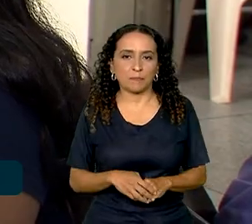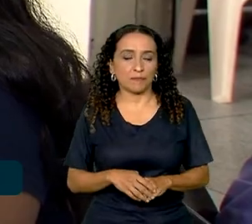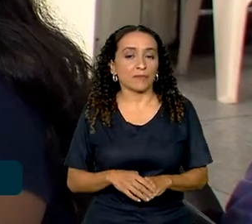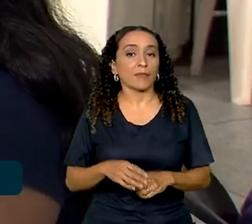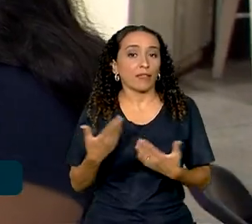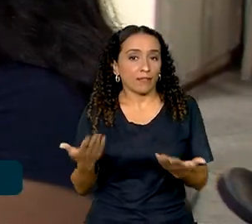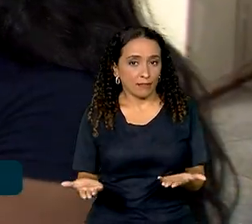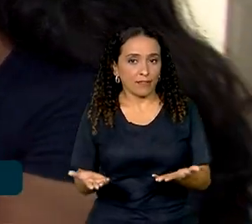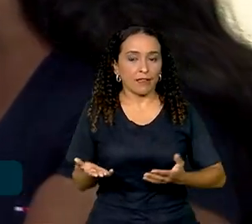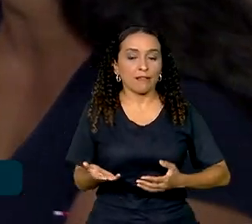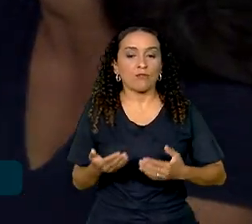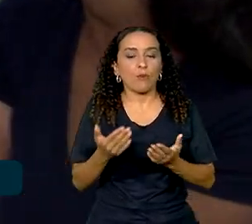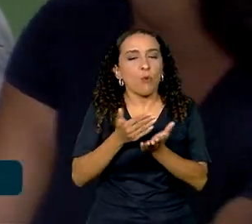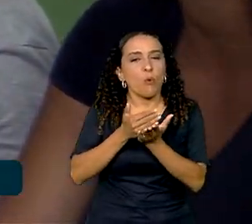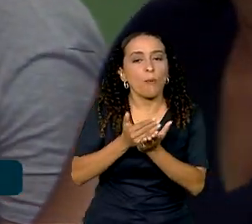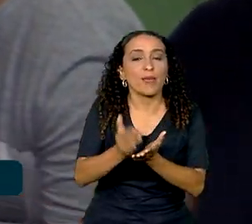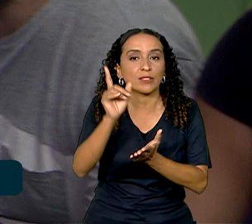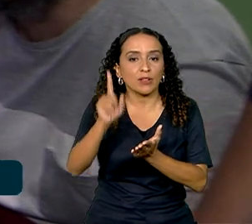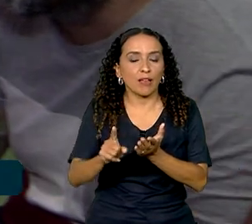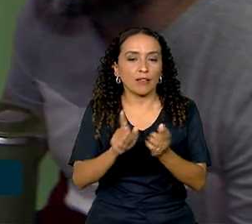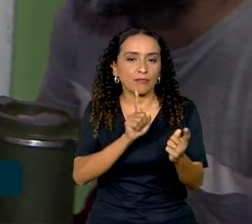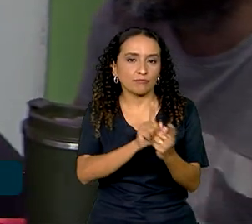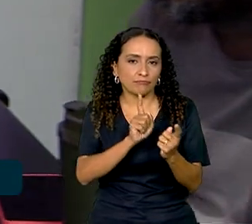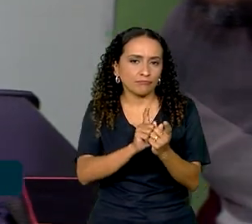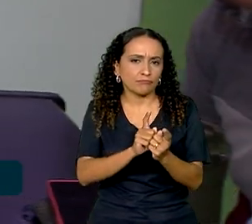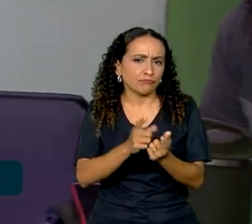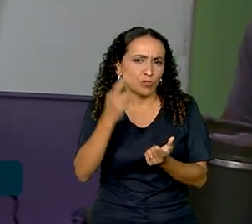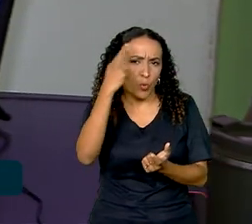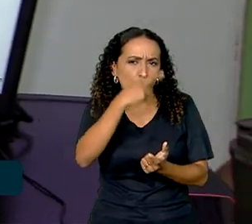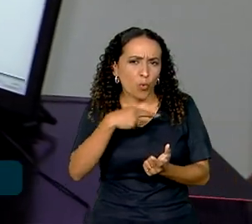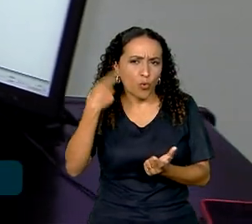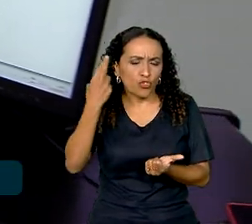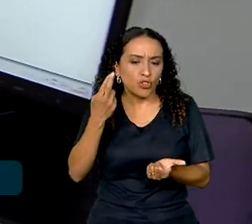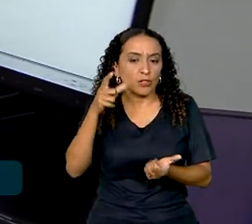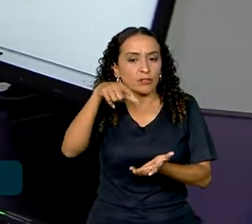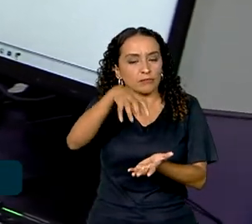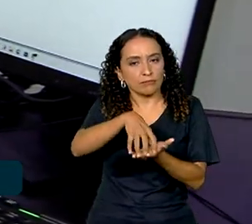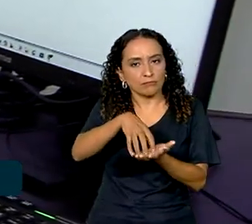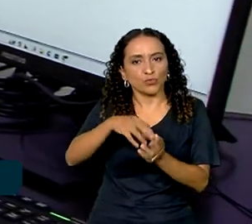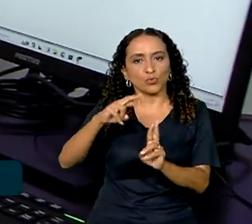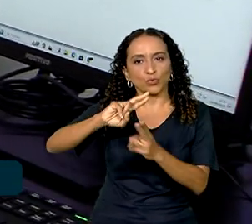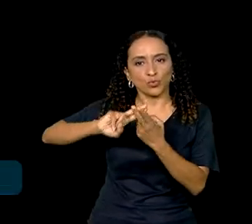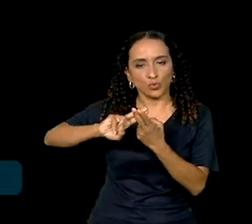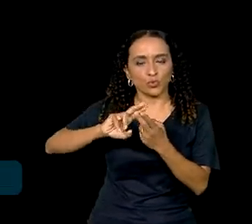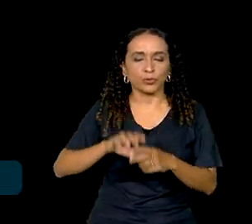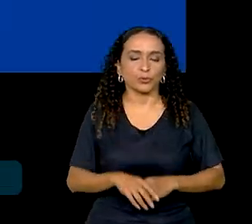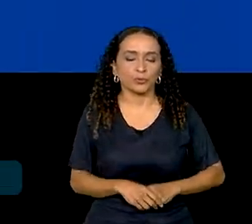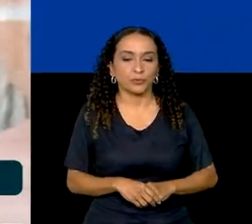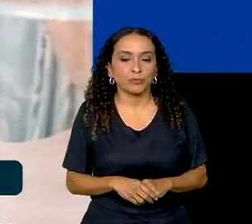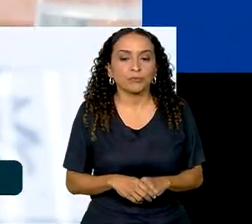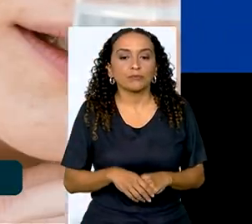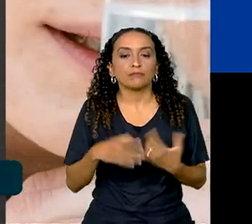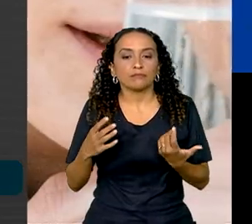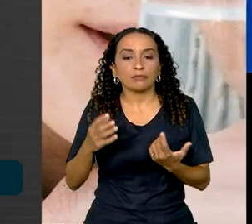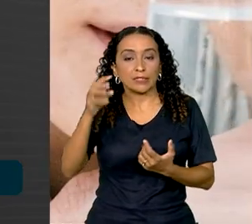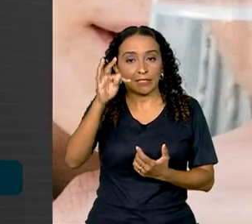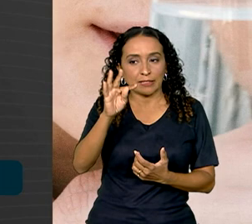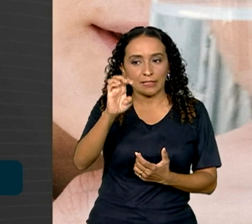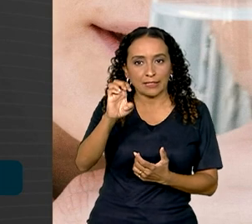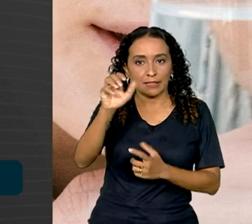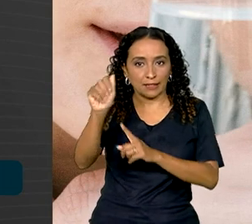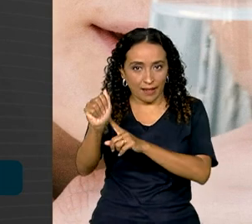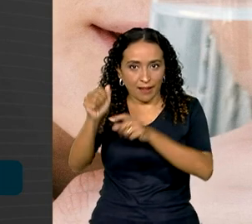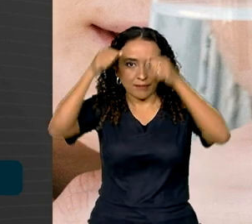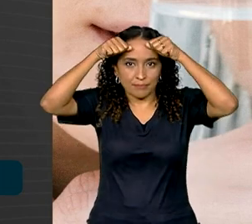Para isso, a porta de entrada é a consulta de rotina, feita na unidade básica de saúde. O transtorno do espectro